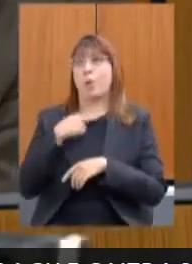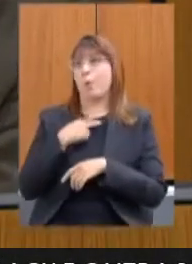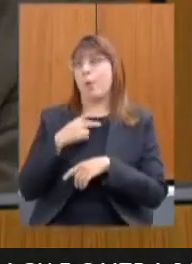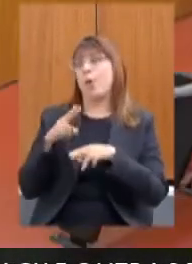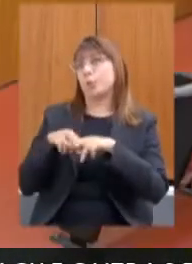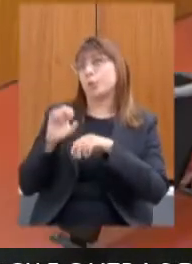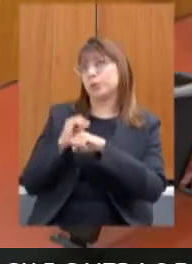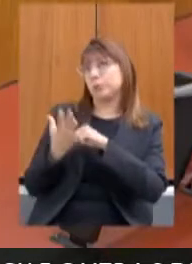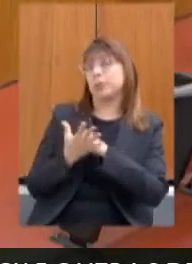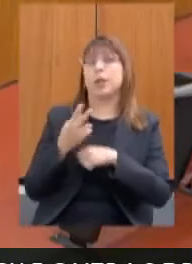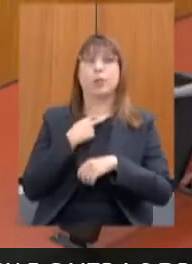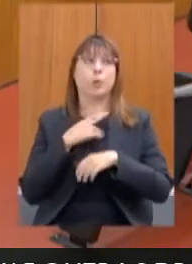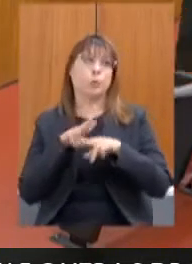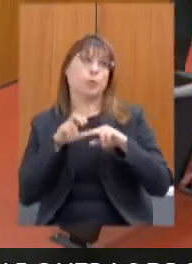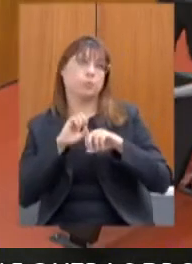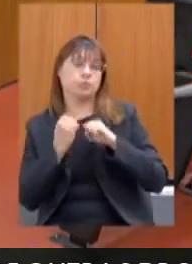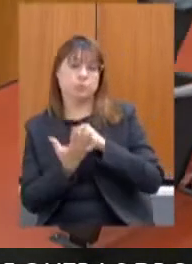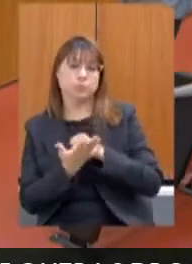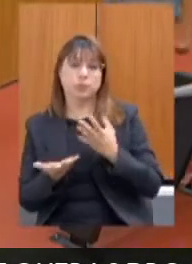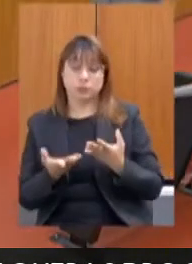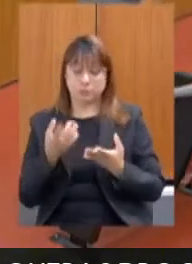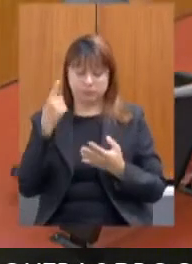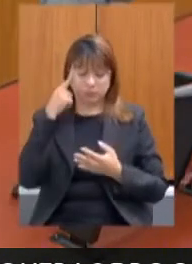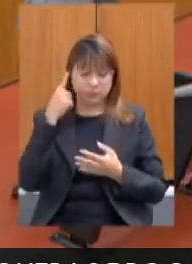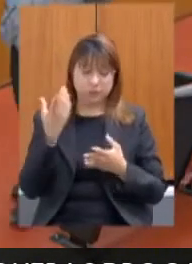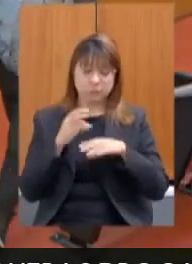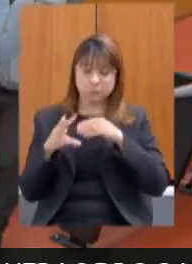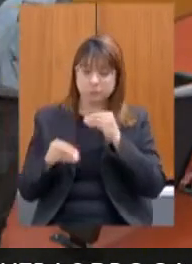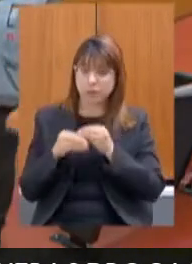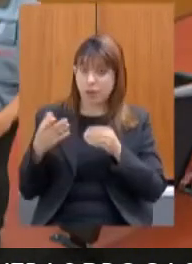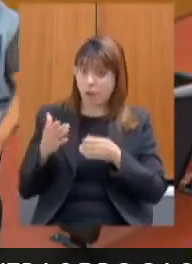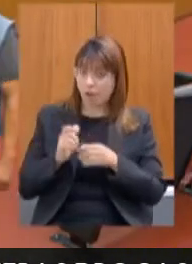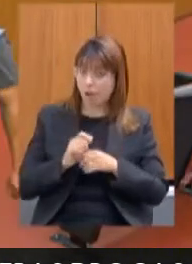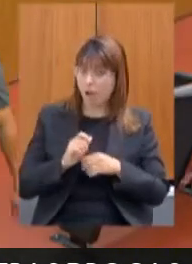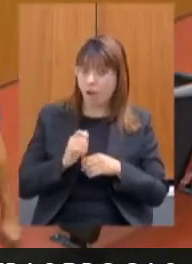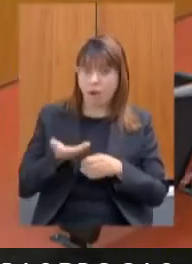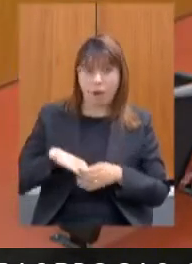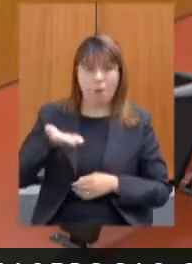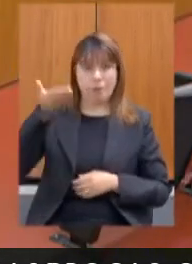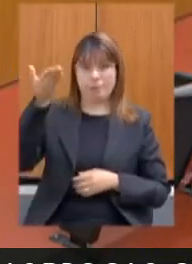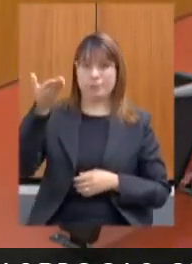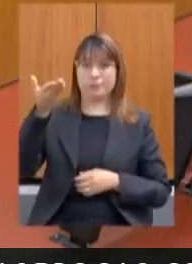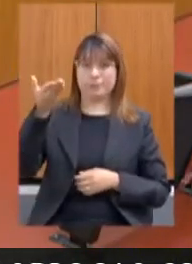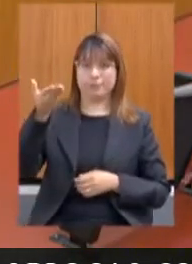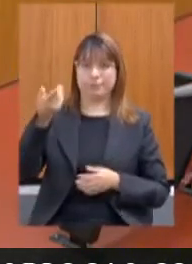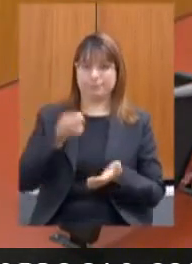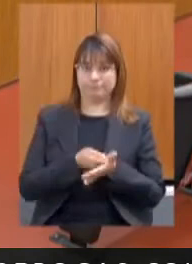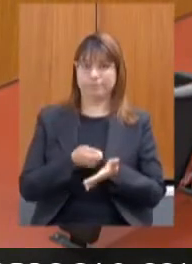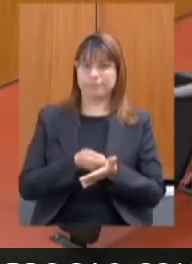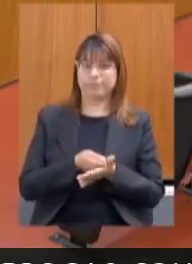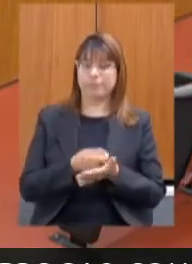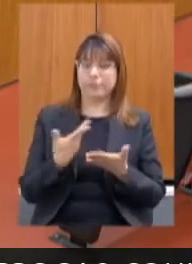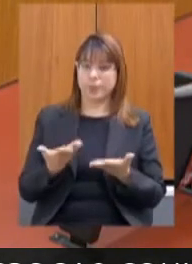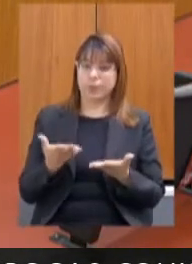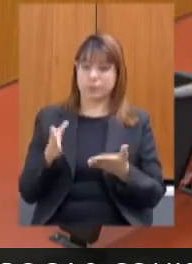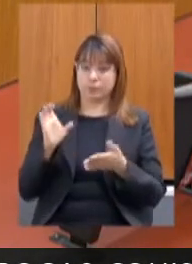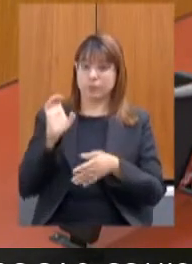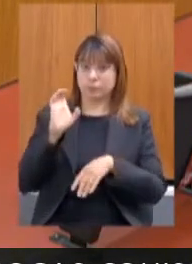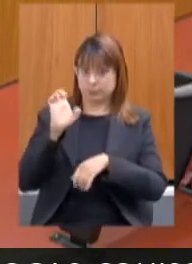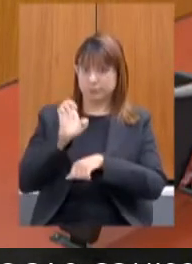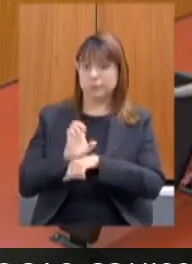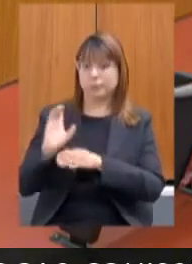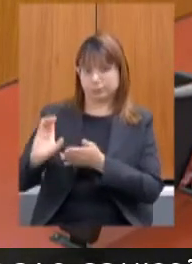aumentaram esse ano se pegar o que nós tivemos ano passado para esse ano aumentaram as emendas impositivas então o estado arrecadou